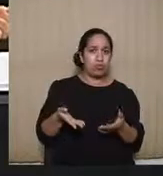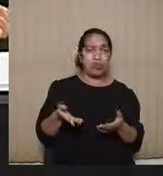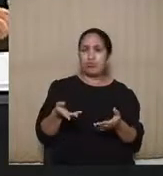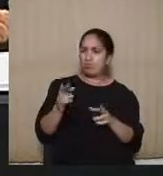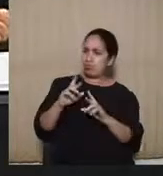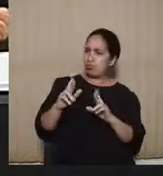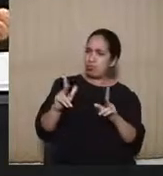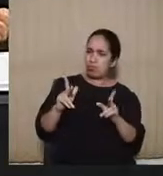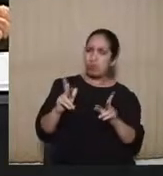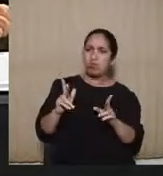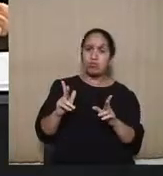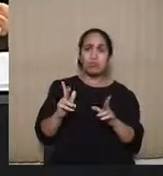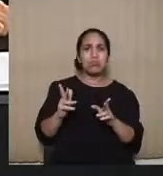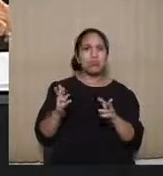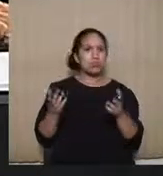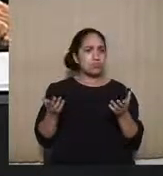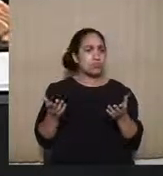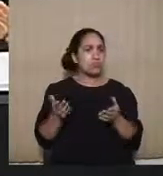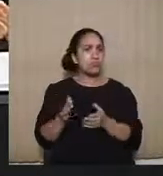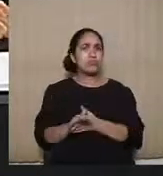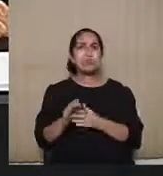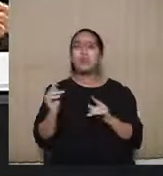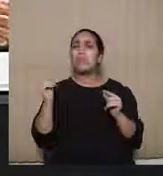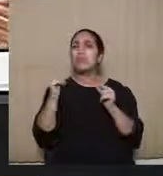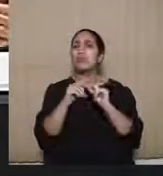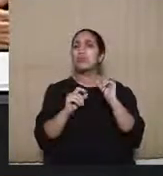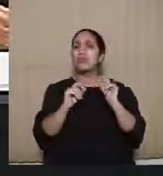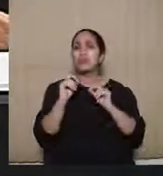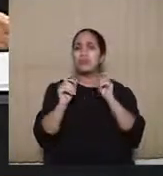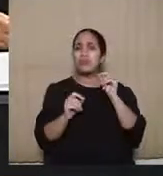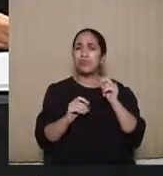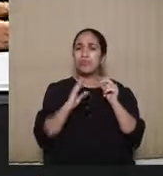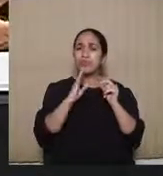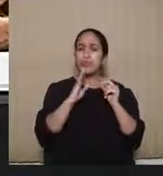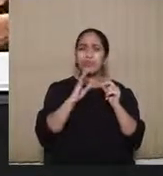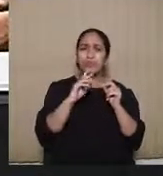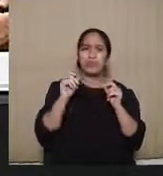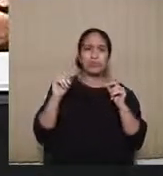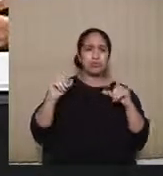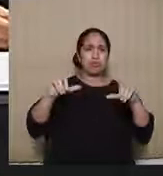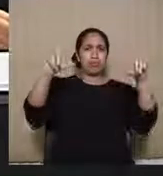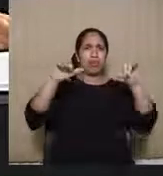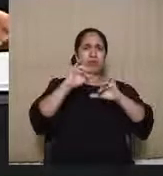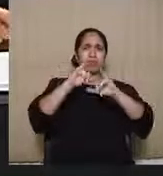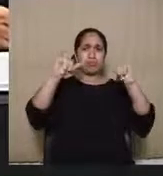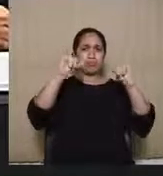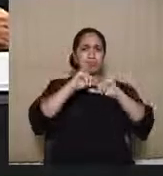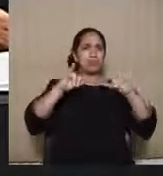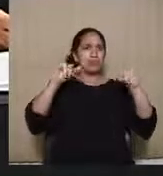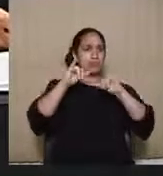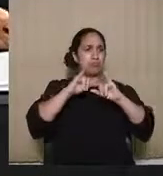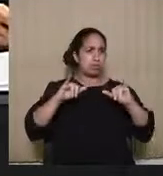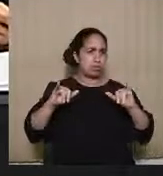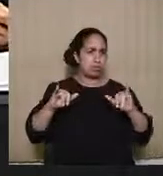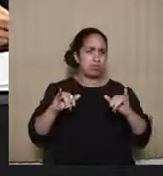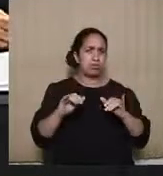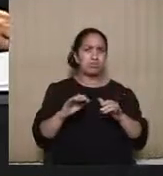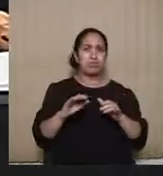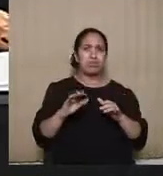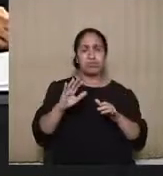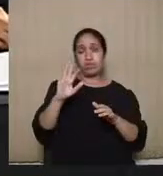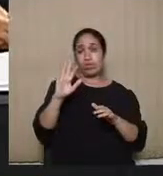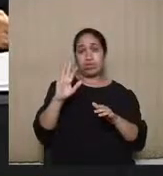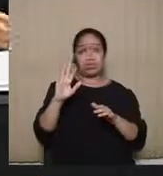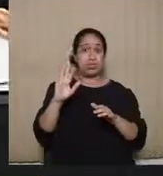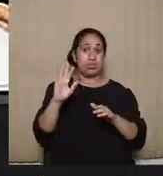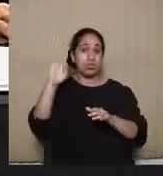divergente, a respeito do conhecimento de uma placa de publicidade que tivesse dois